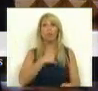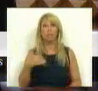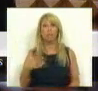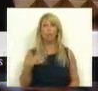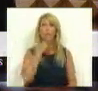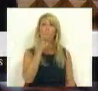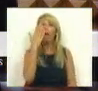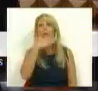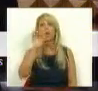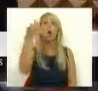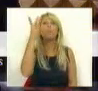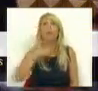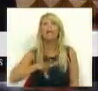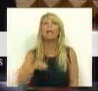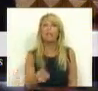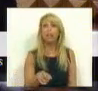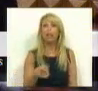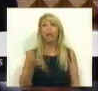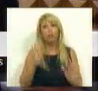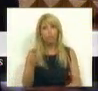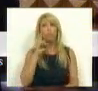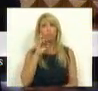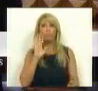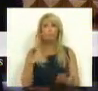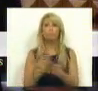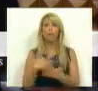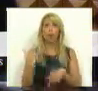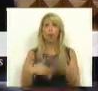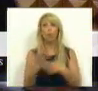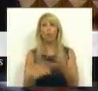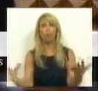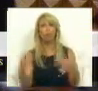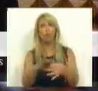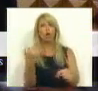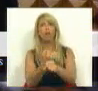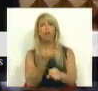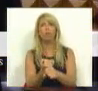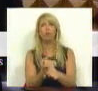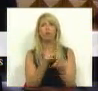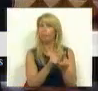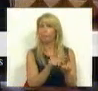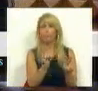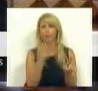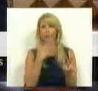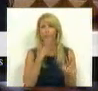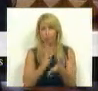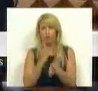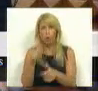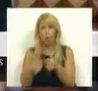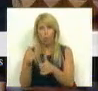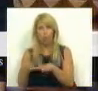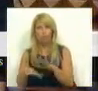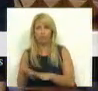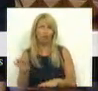e se quiser, tem de garantir a continuidade dos vínculos laborais. Para isso, não basta o concurso que fez, é preciso que